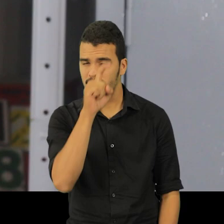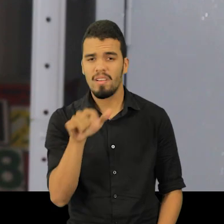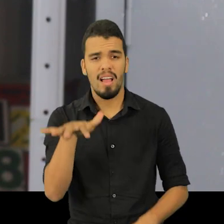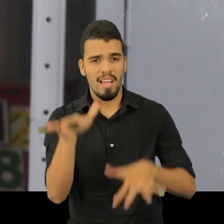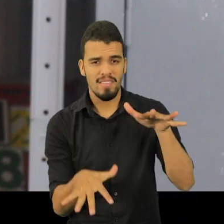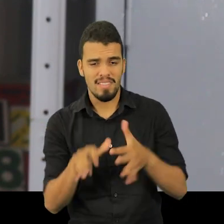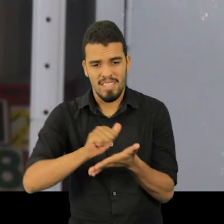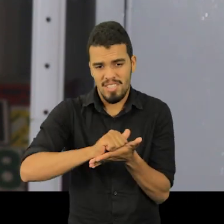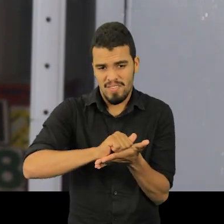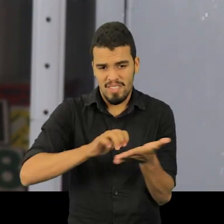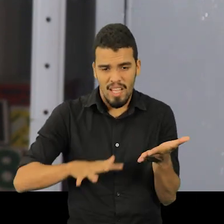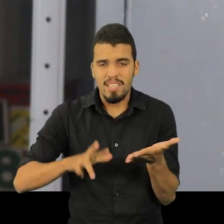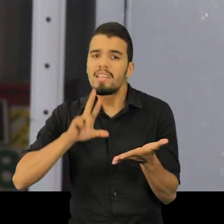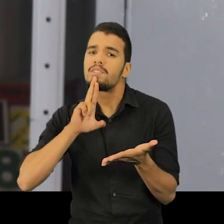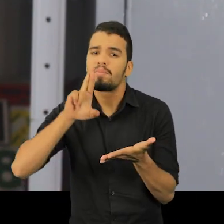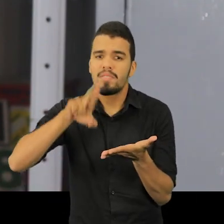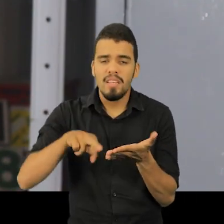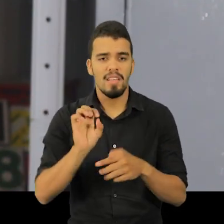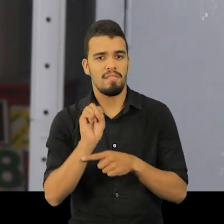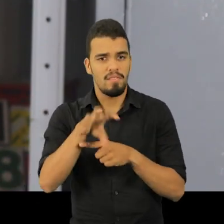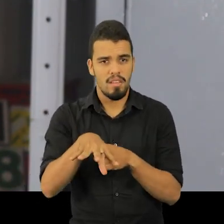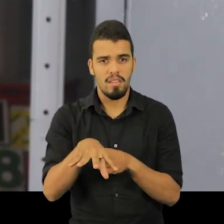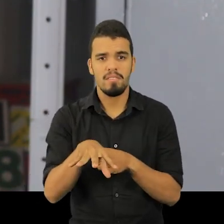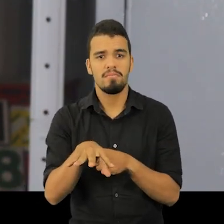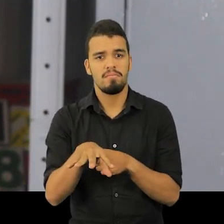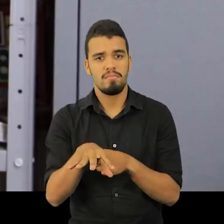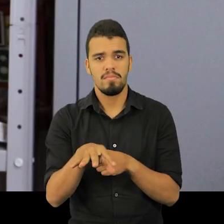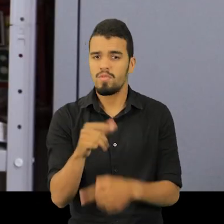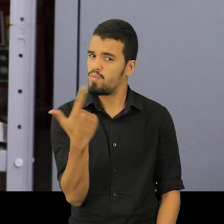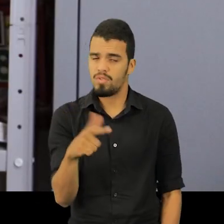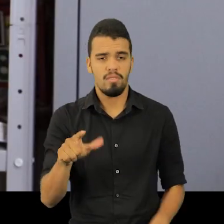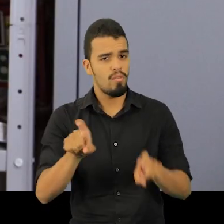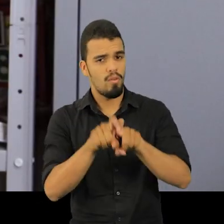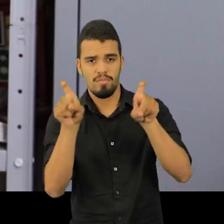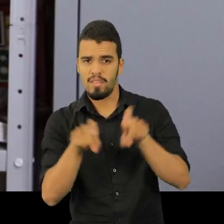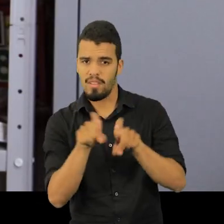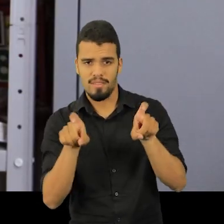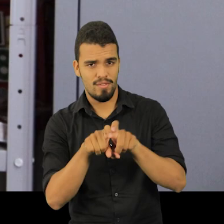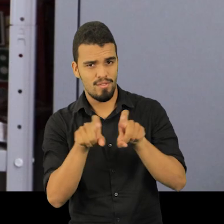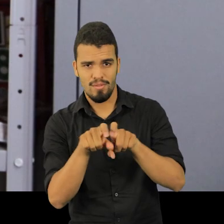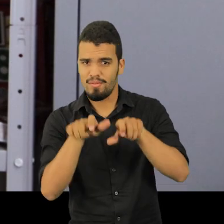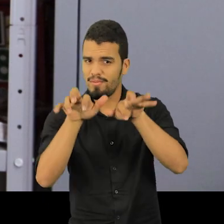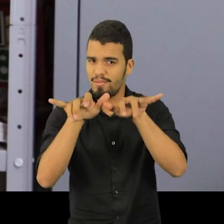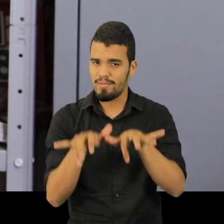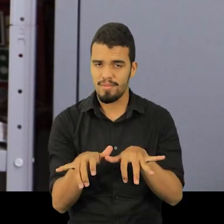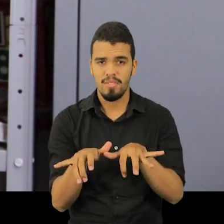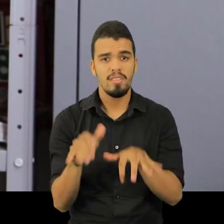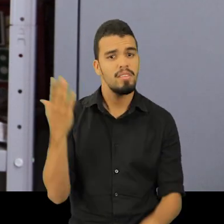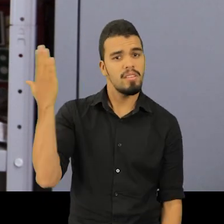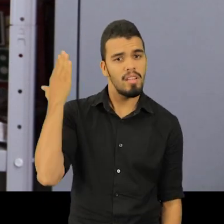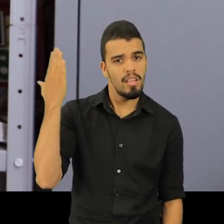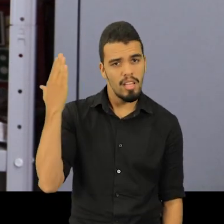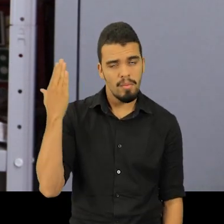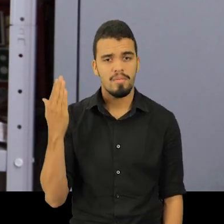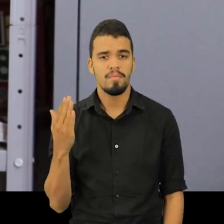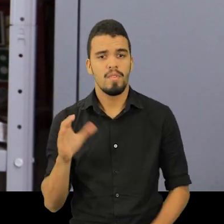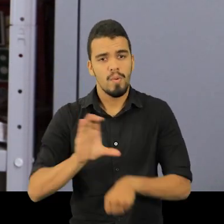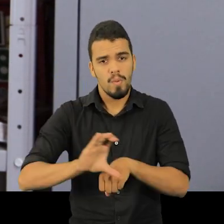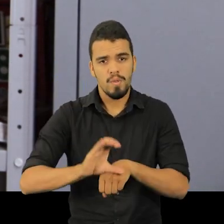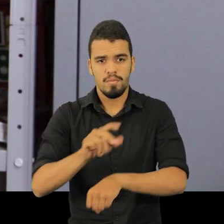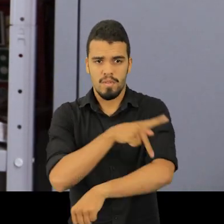enviar uma tarefa, de fazer uma tarefa, porque eu também não tinha computador. Na época que eu concluí o curso de